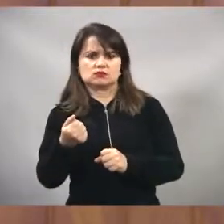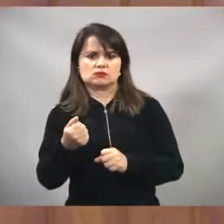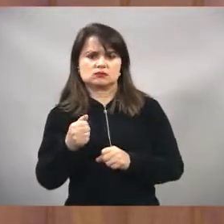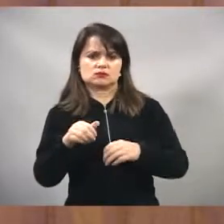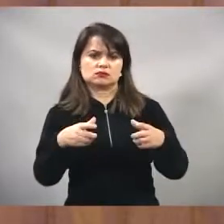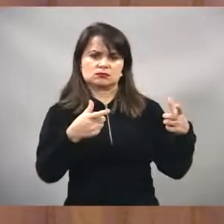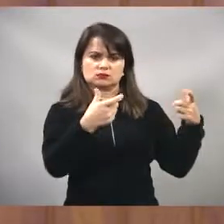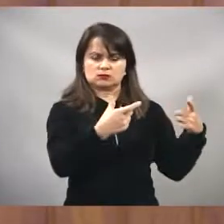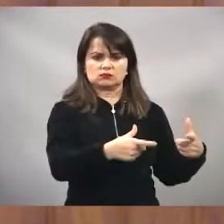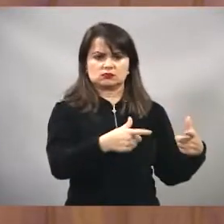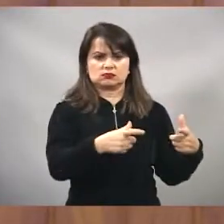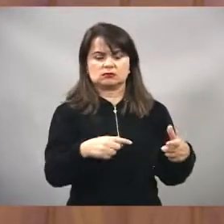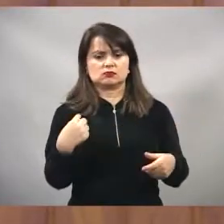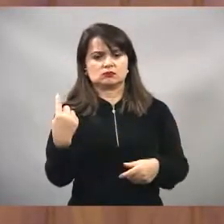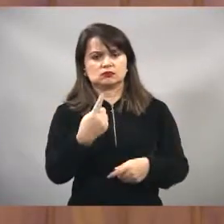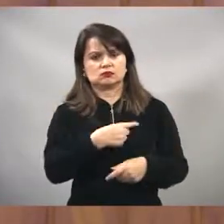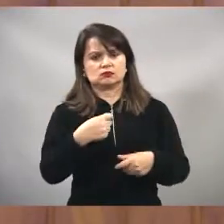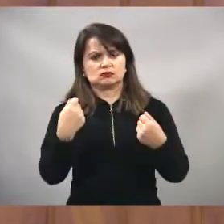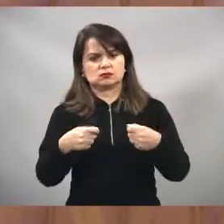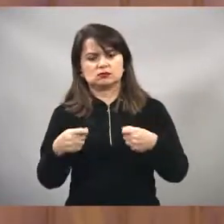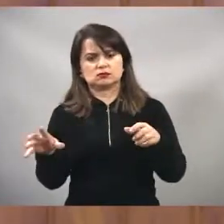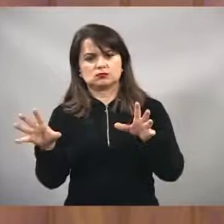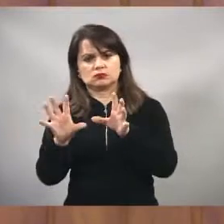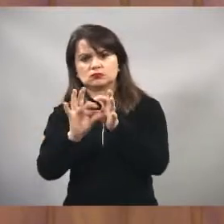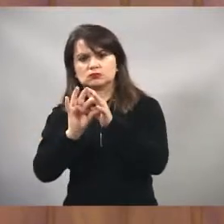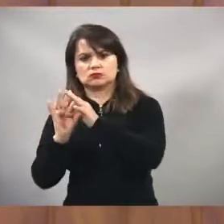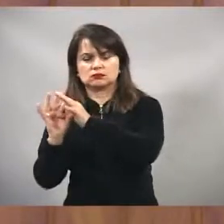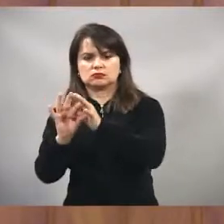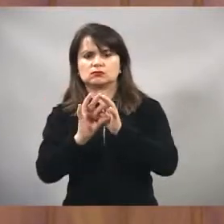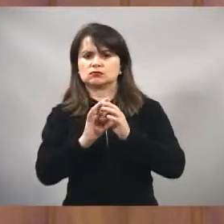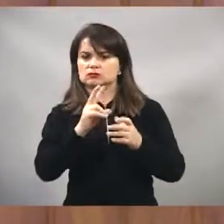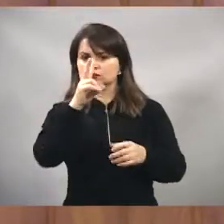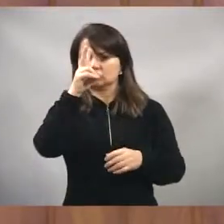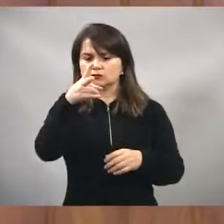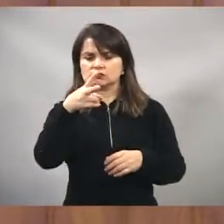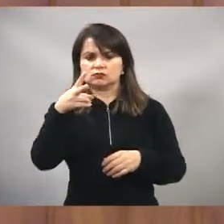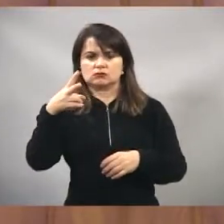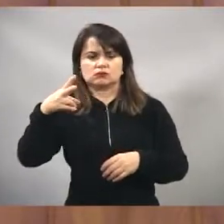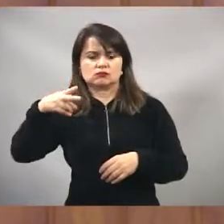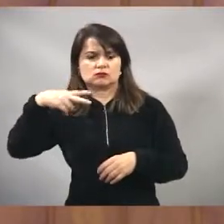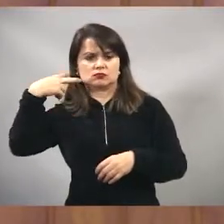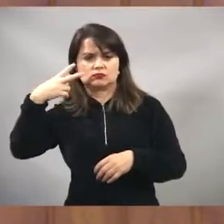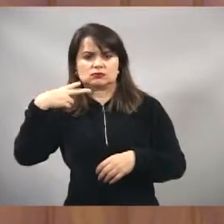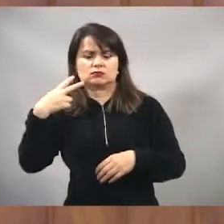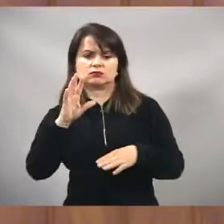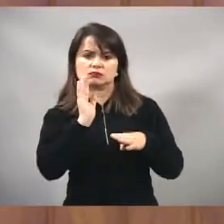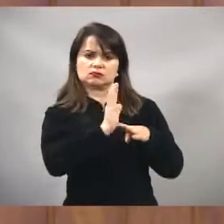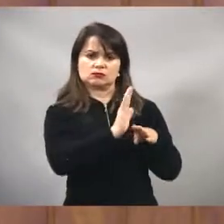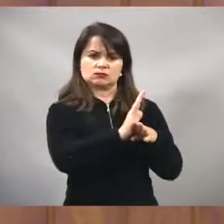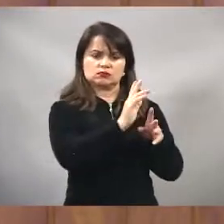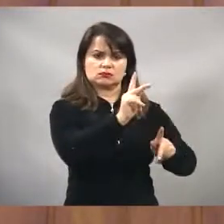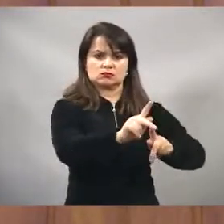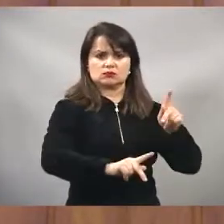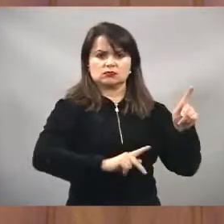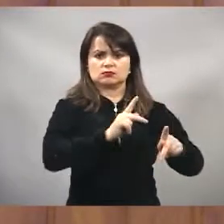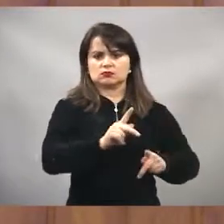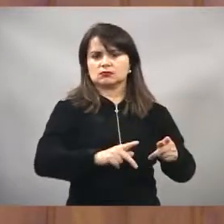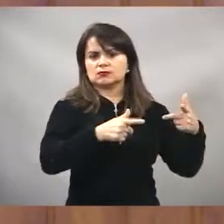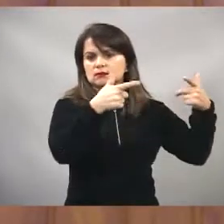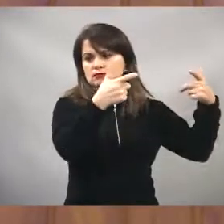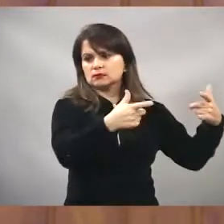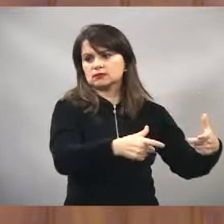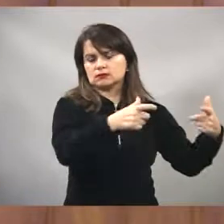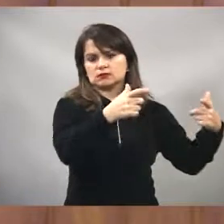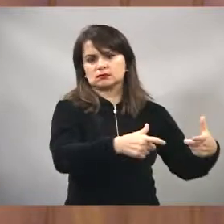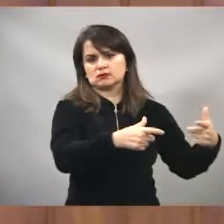de nós fazermos essa união de força para que aquele povo possa conseguir. E eu acho que